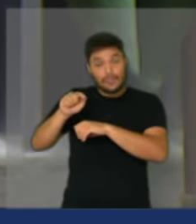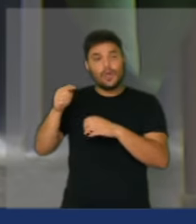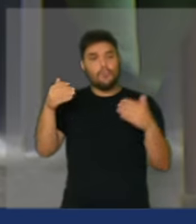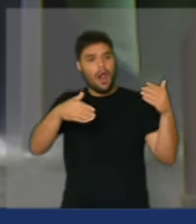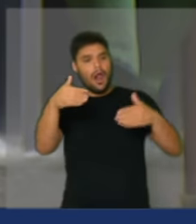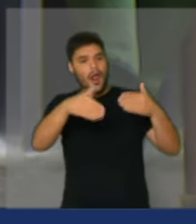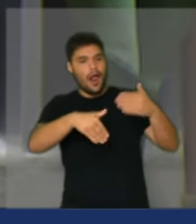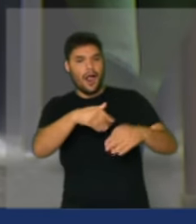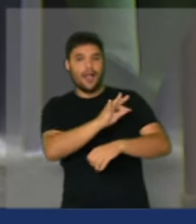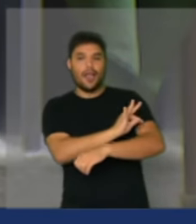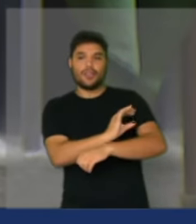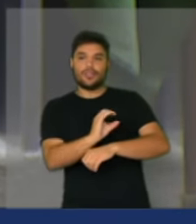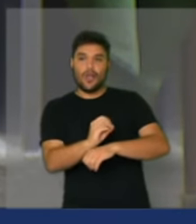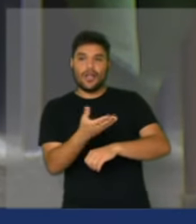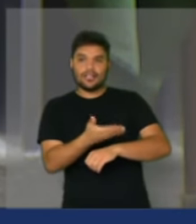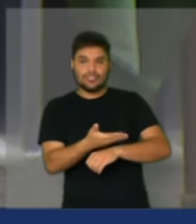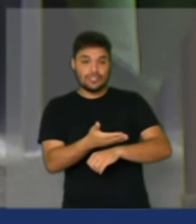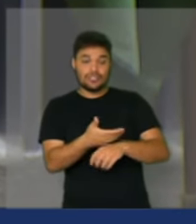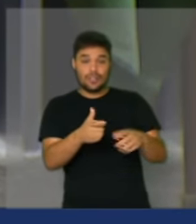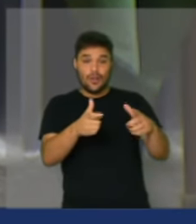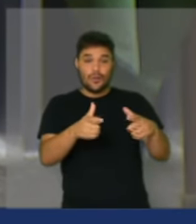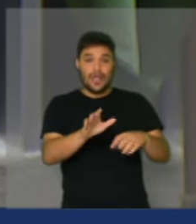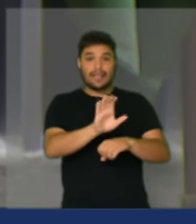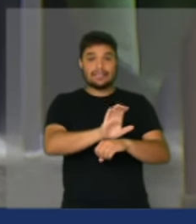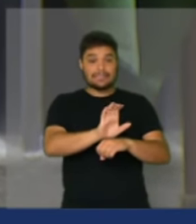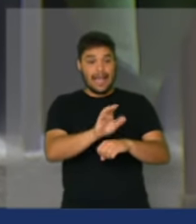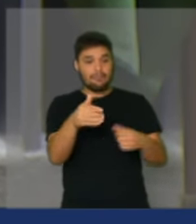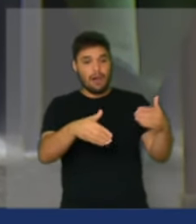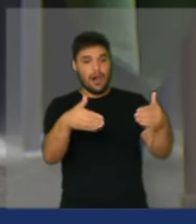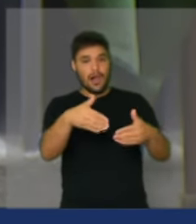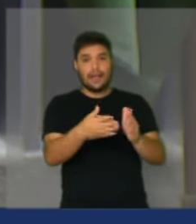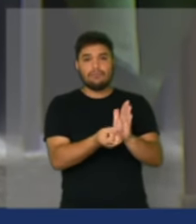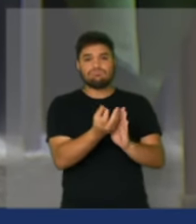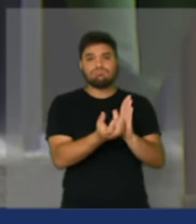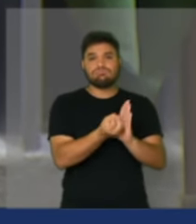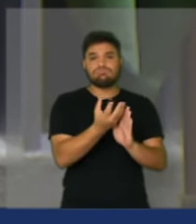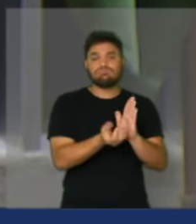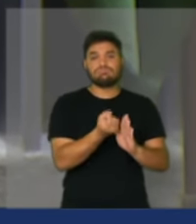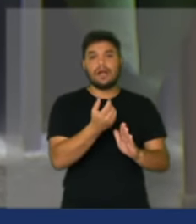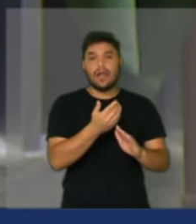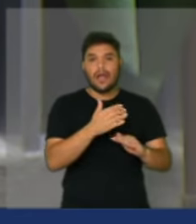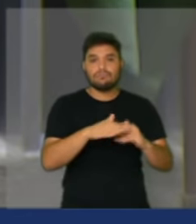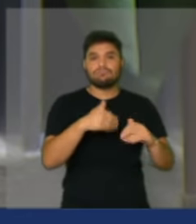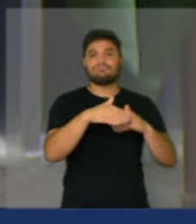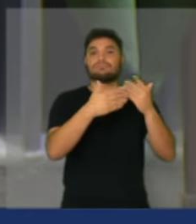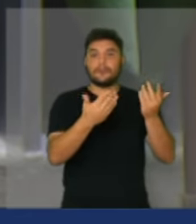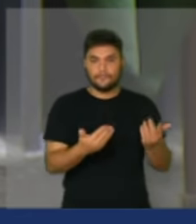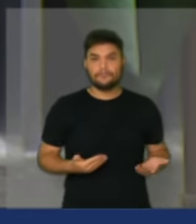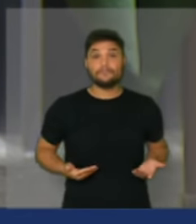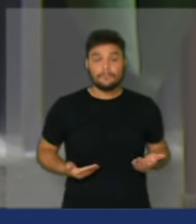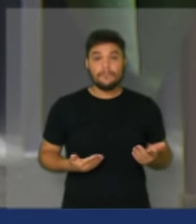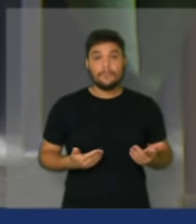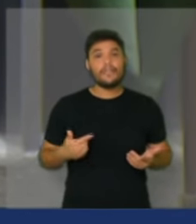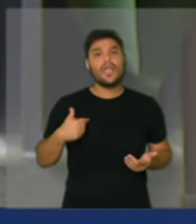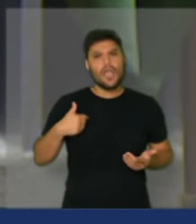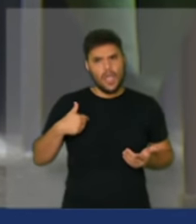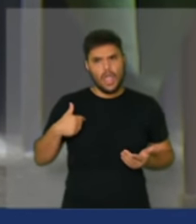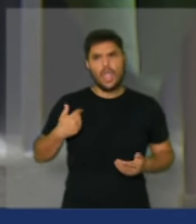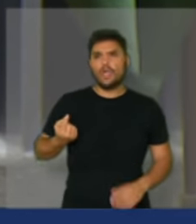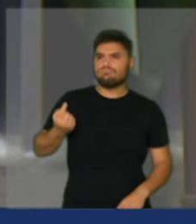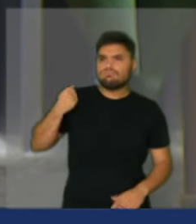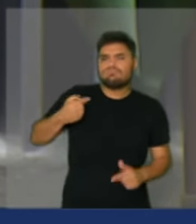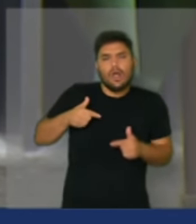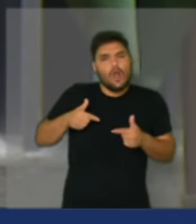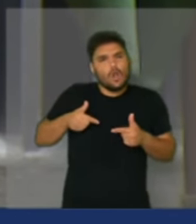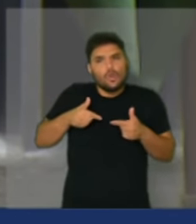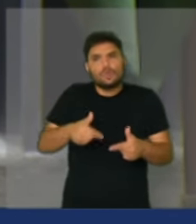trabalhando e fazendo o Tocantins crescer. Fui um dos lutadores pela criação